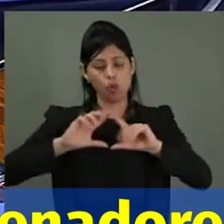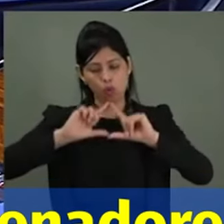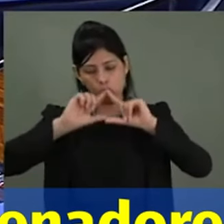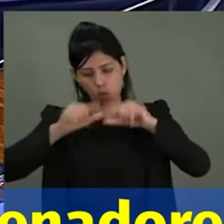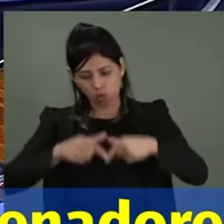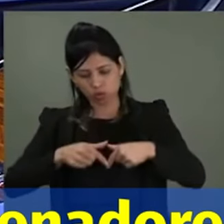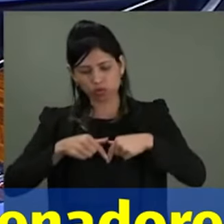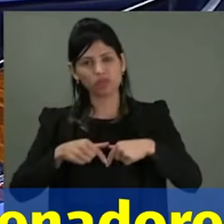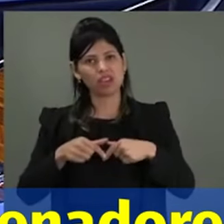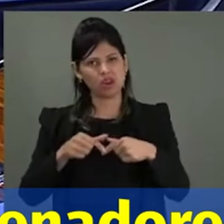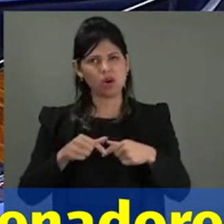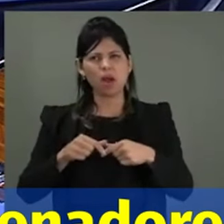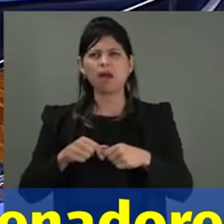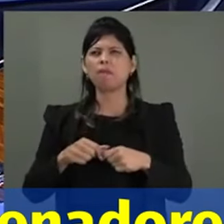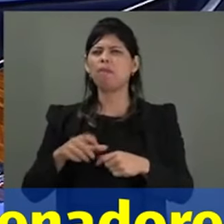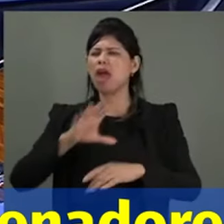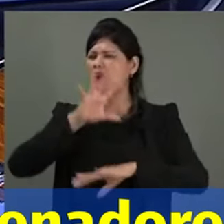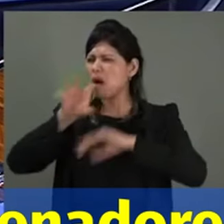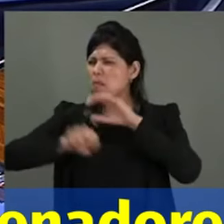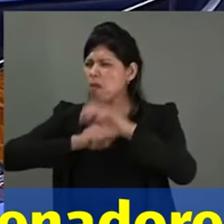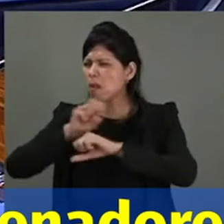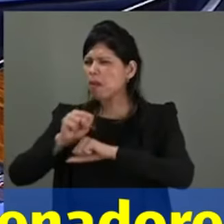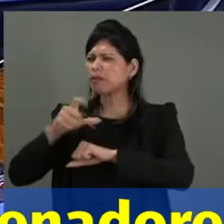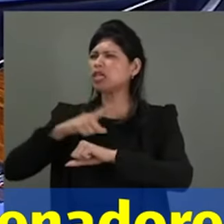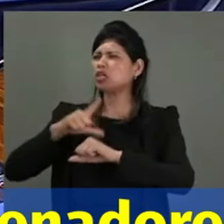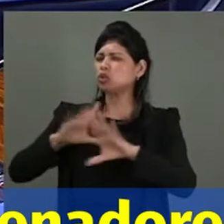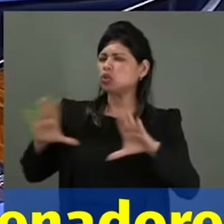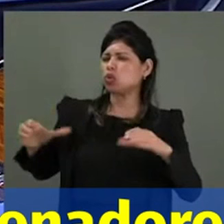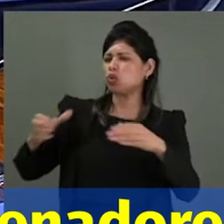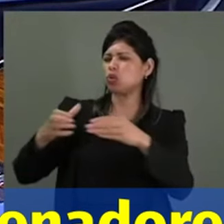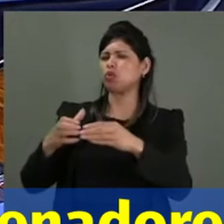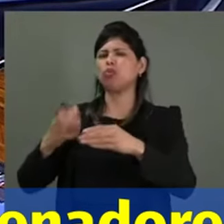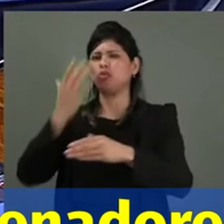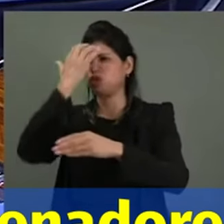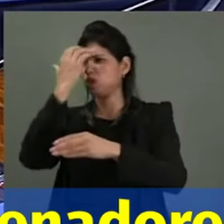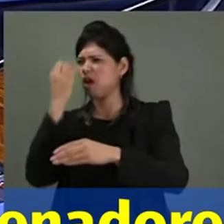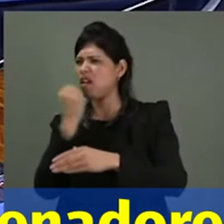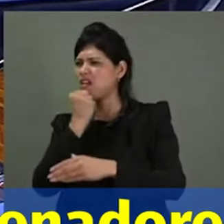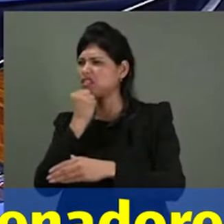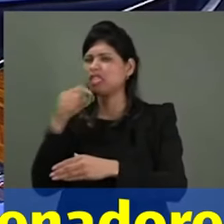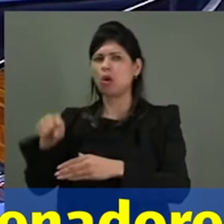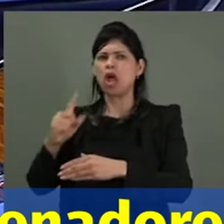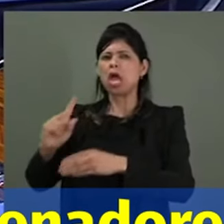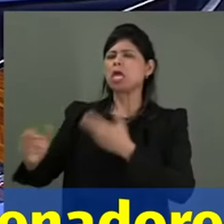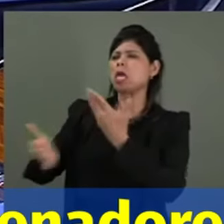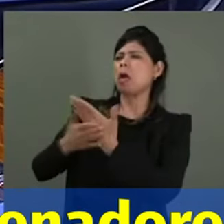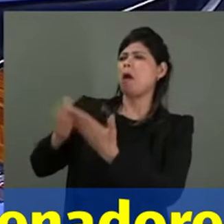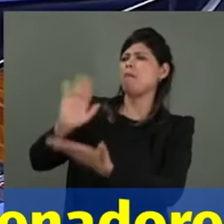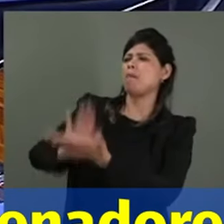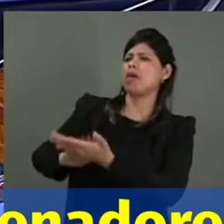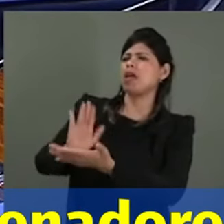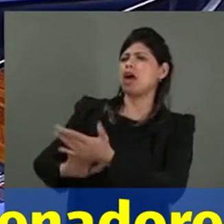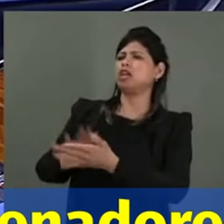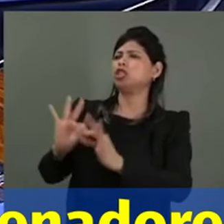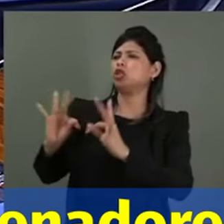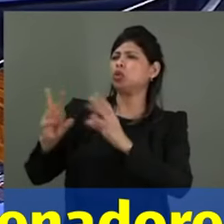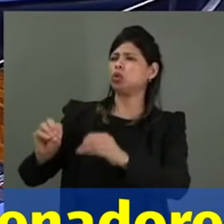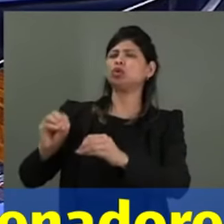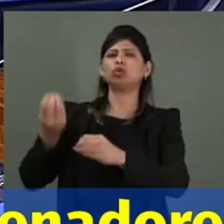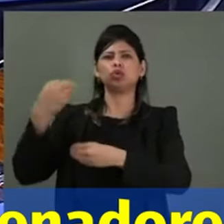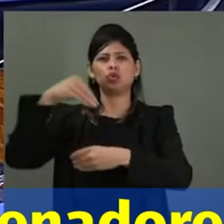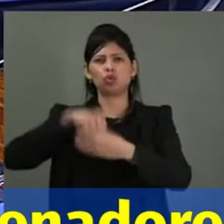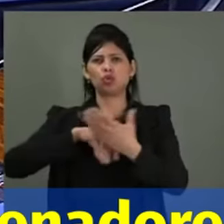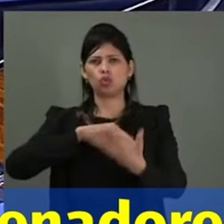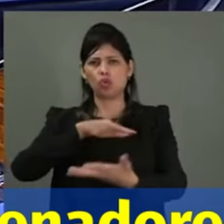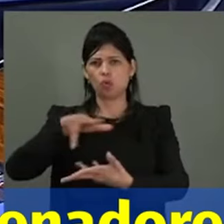terroristas, que ameaça o cristianismo e os judeus no mundo e colocá-los no seu devido lugar. Não